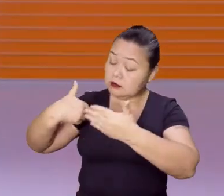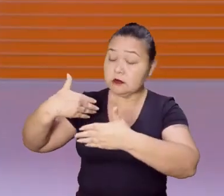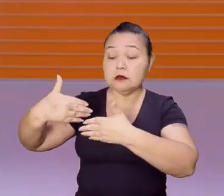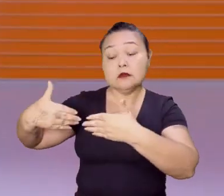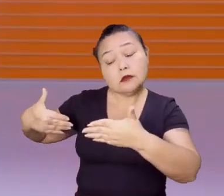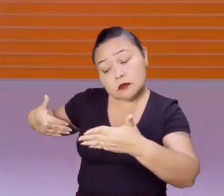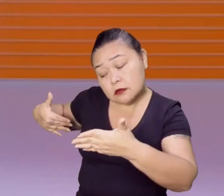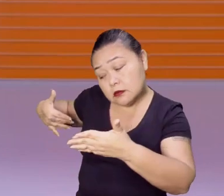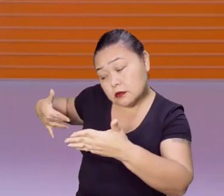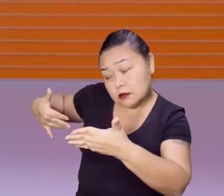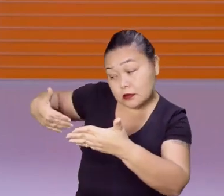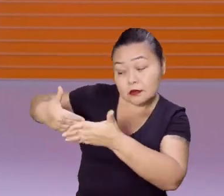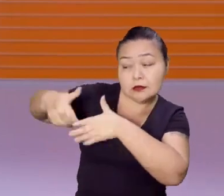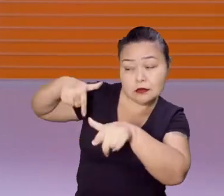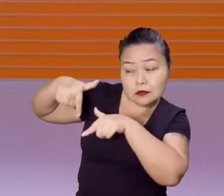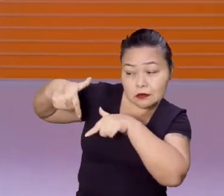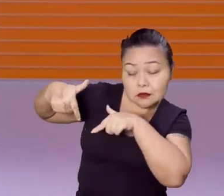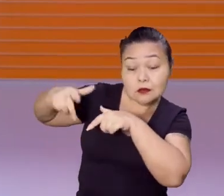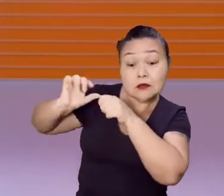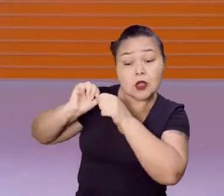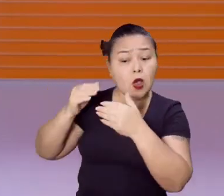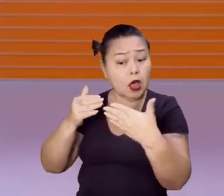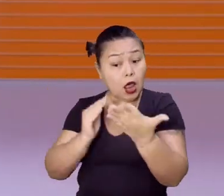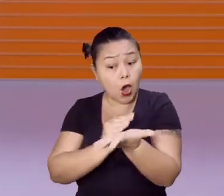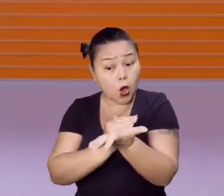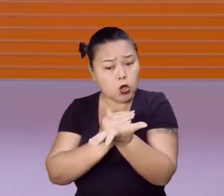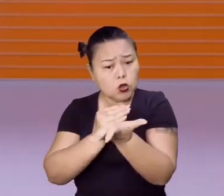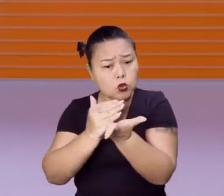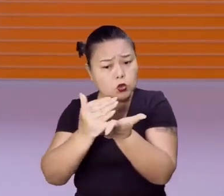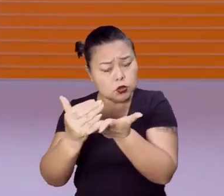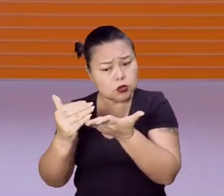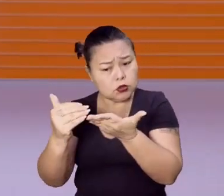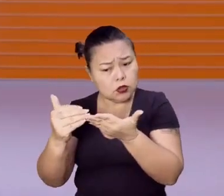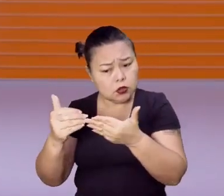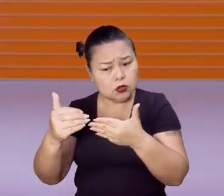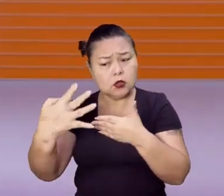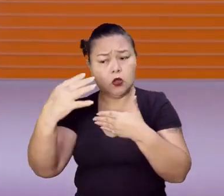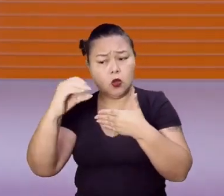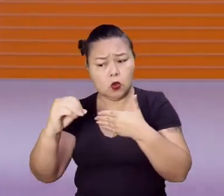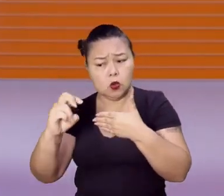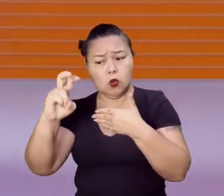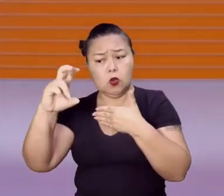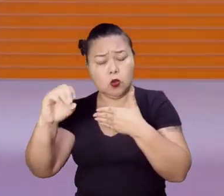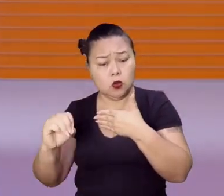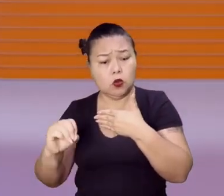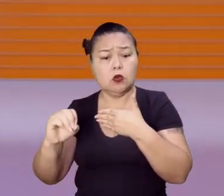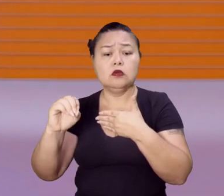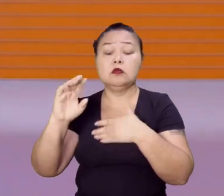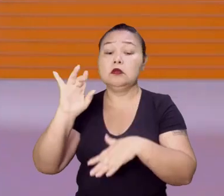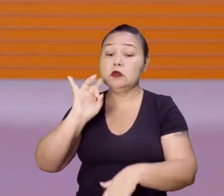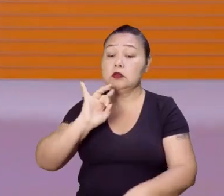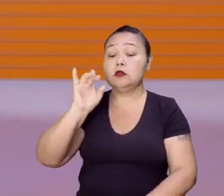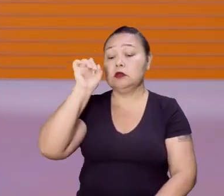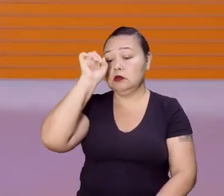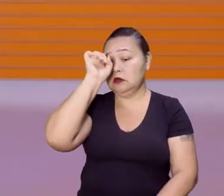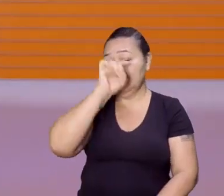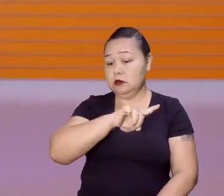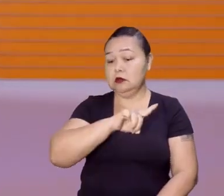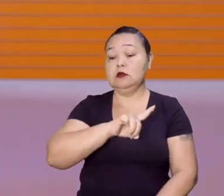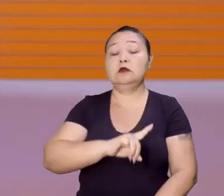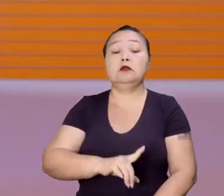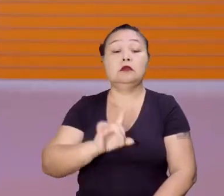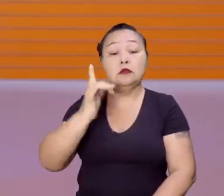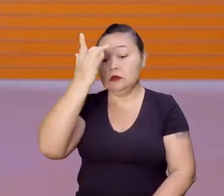carreira. Agora, iniciar a carreira a partir dos 40, 50 anos, gente, já é um pouco difícil.